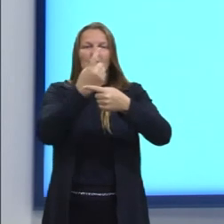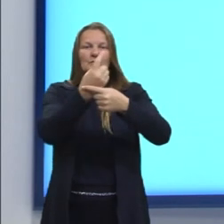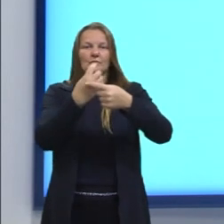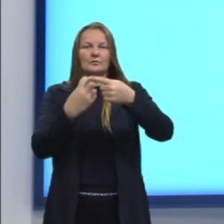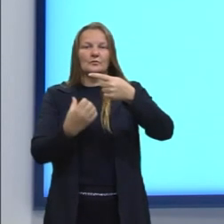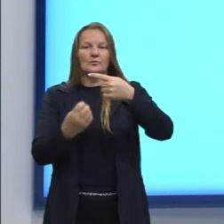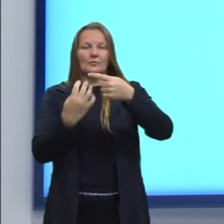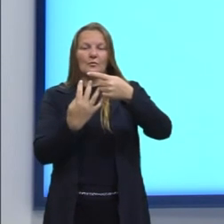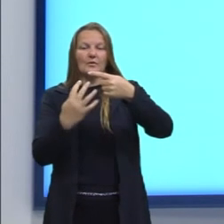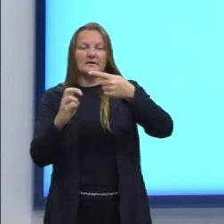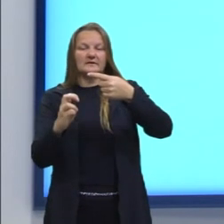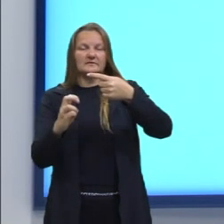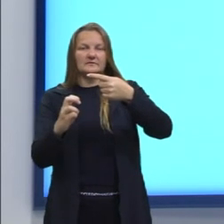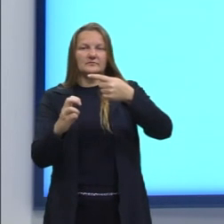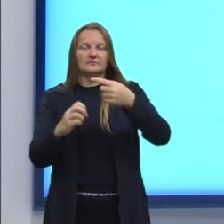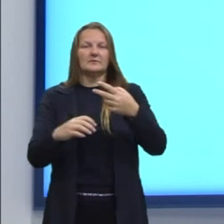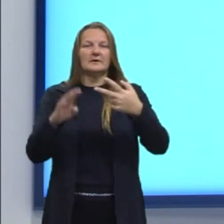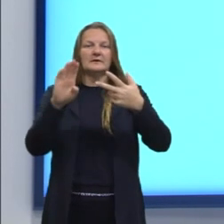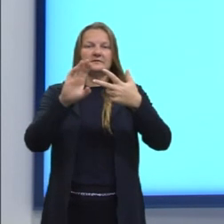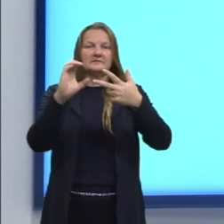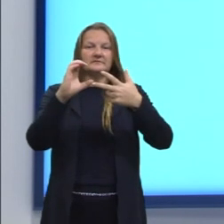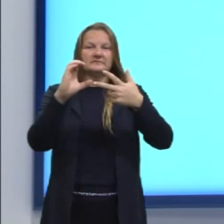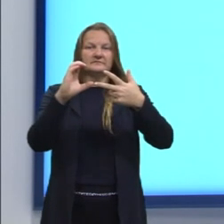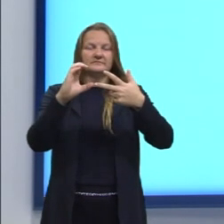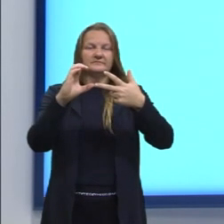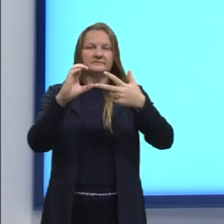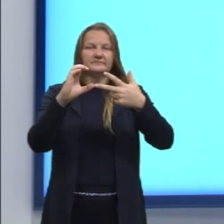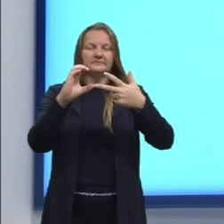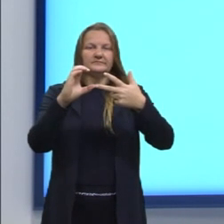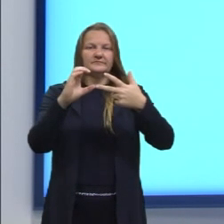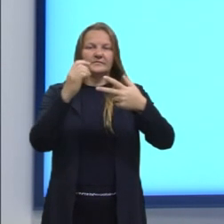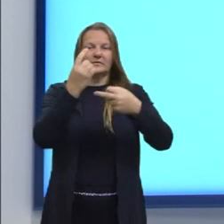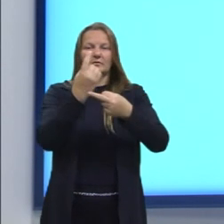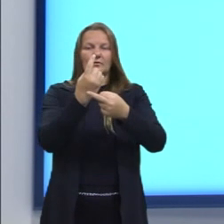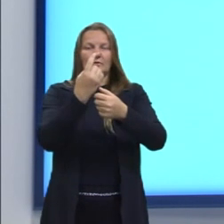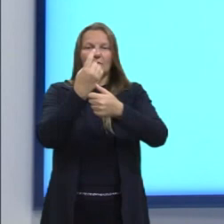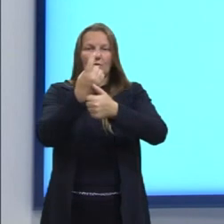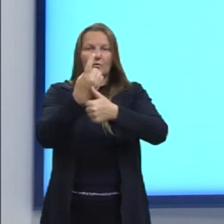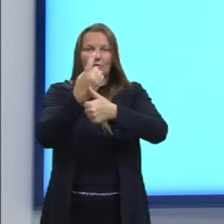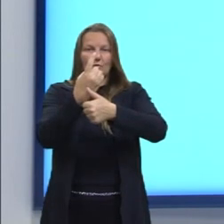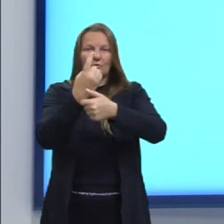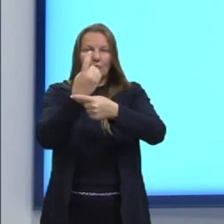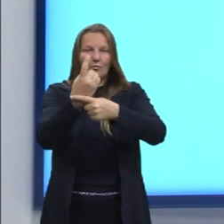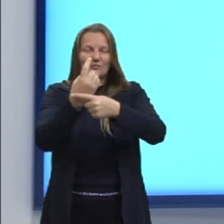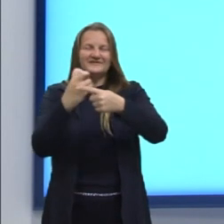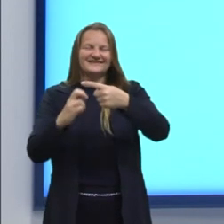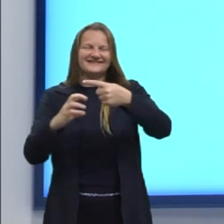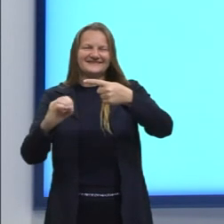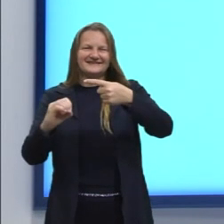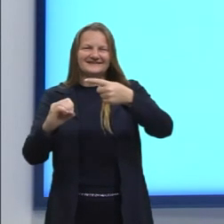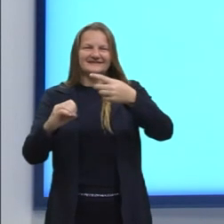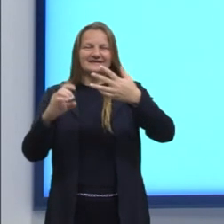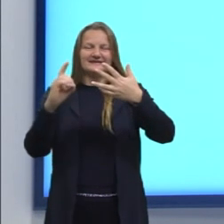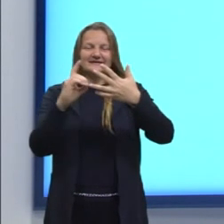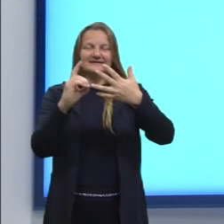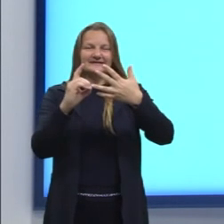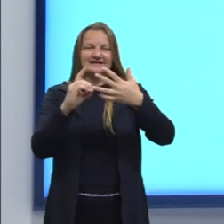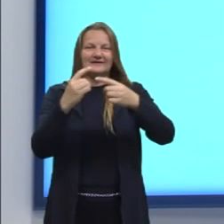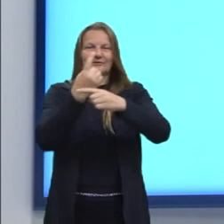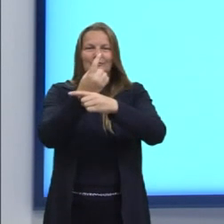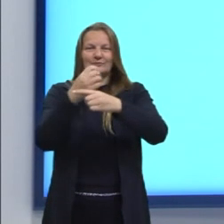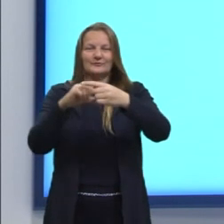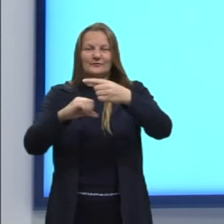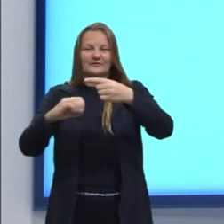para 45. Alternativa C, 1 para 50. A letra D, 1 para